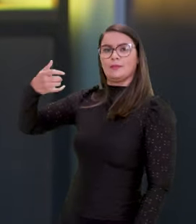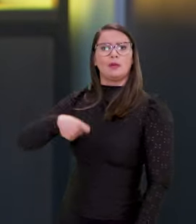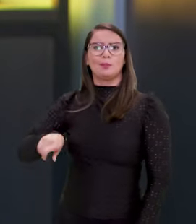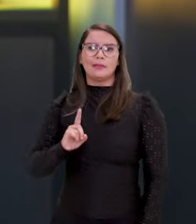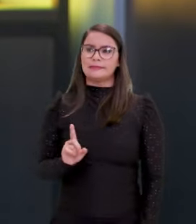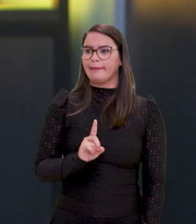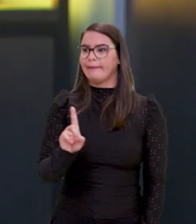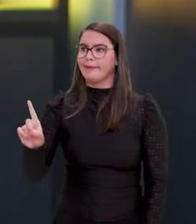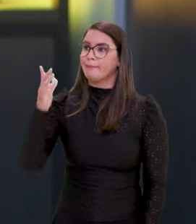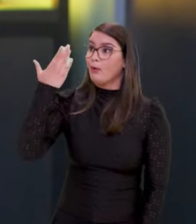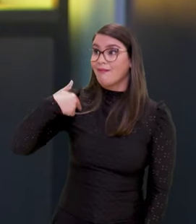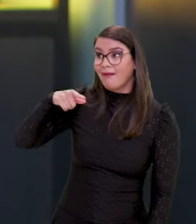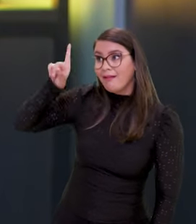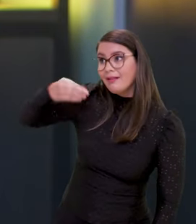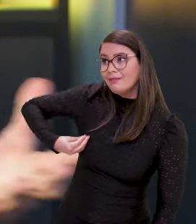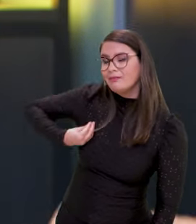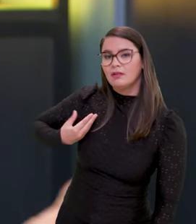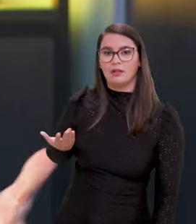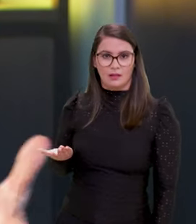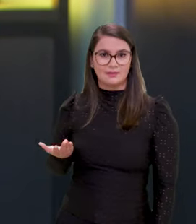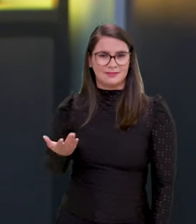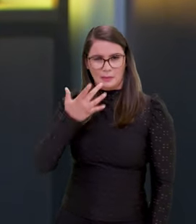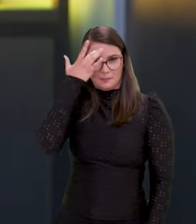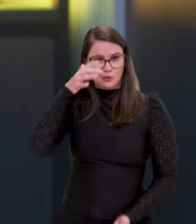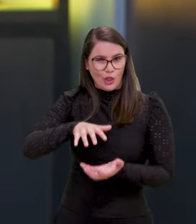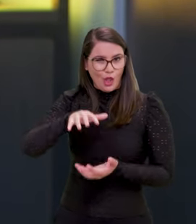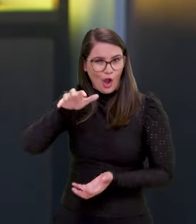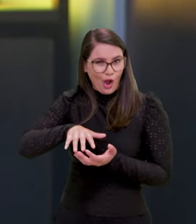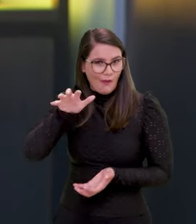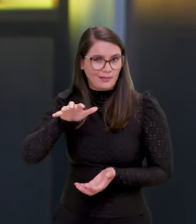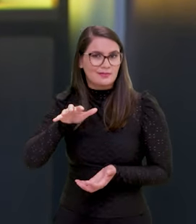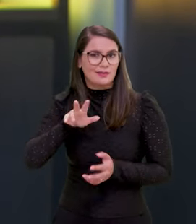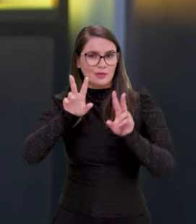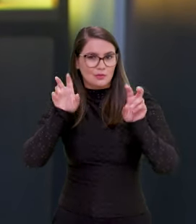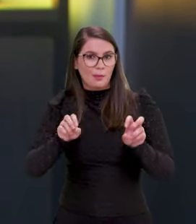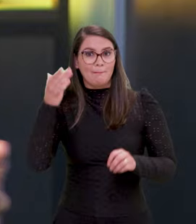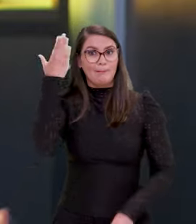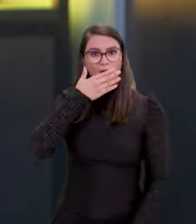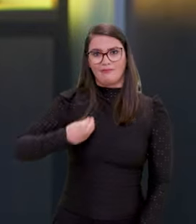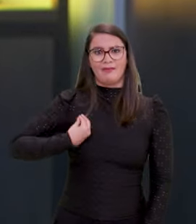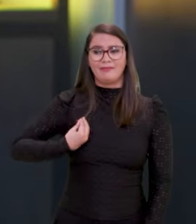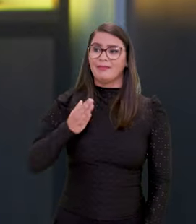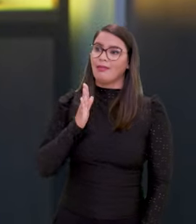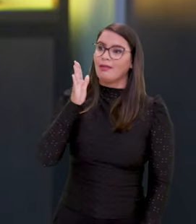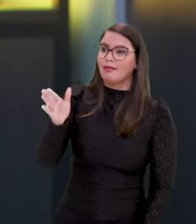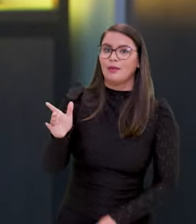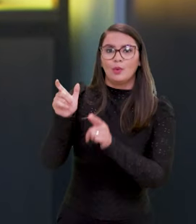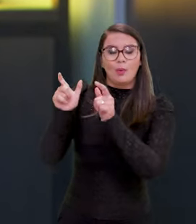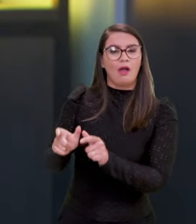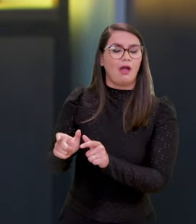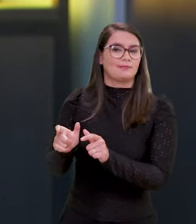deslocar para comprovar, no caso das pessoas mais idosas, a questão de fazer uma prova de vida de ter que ir ao